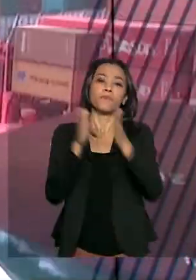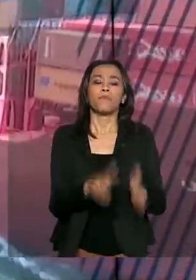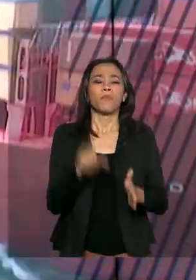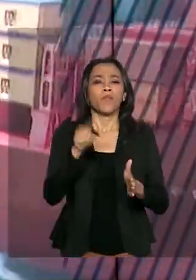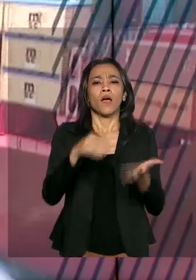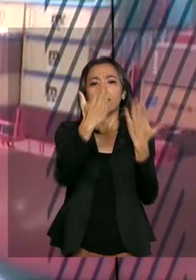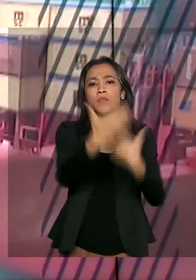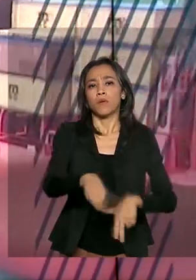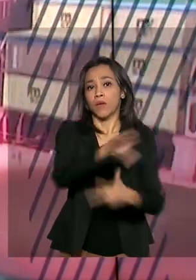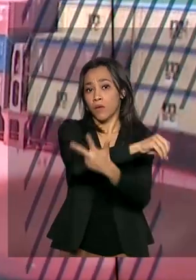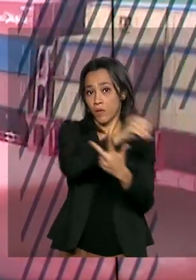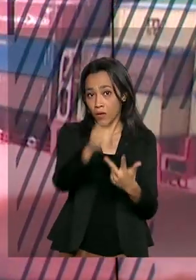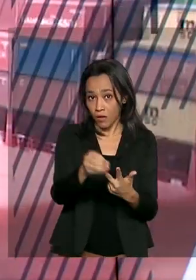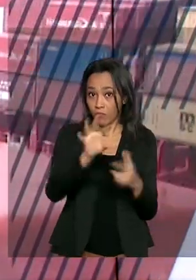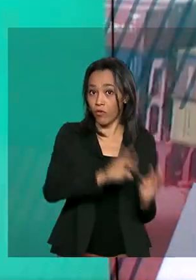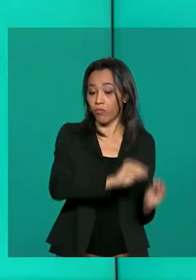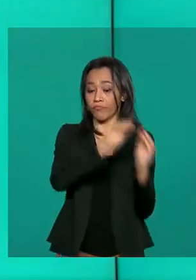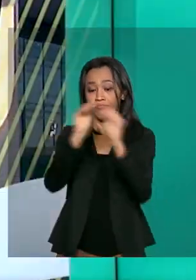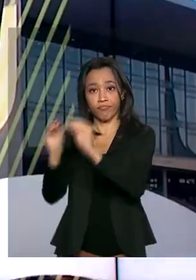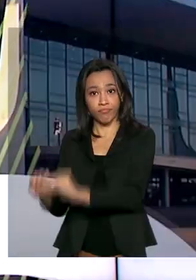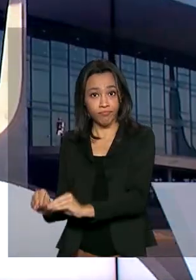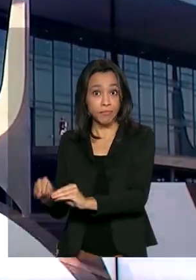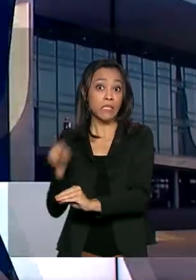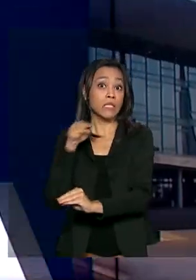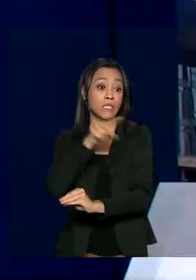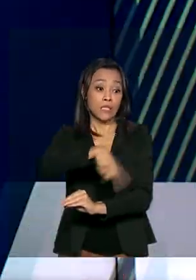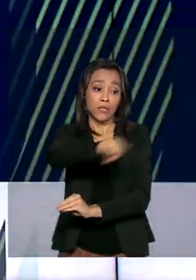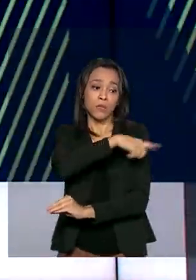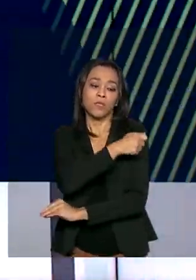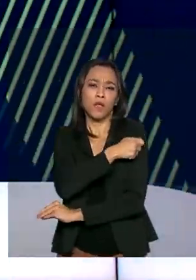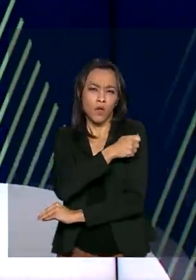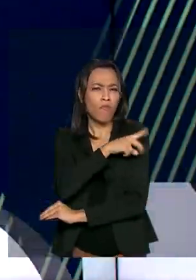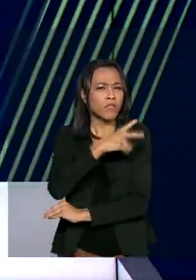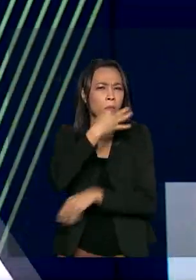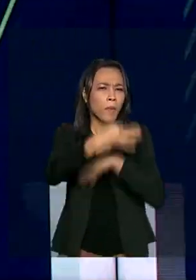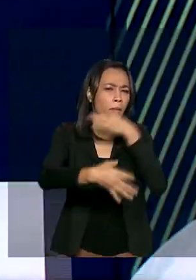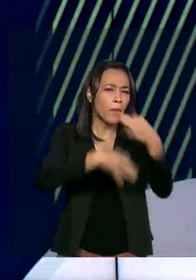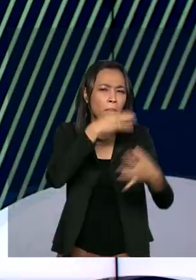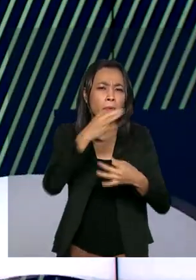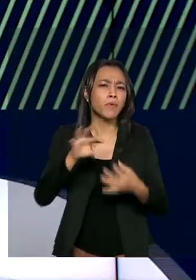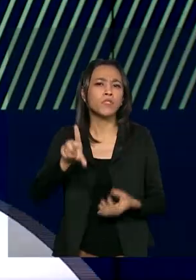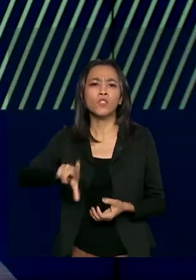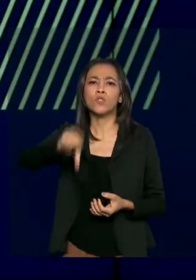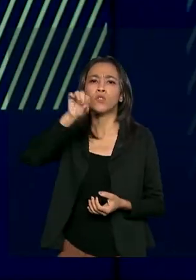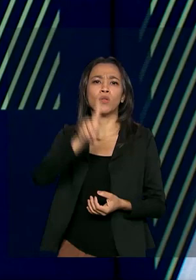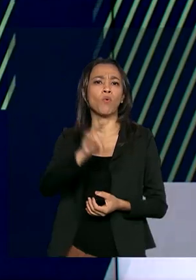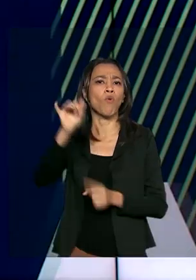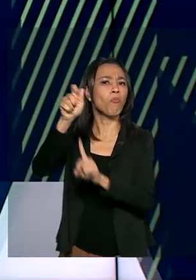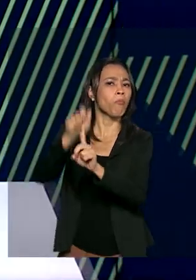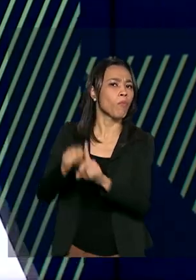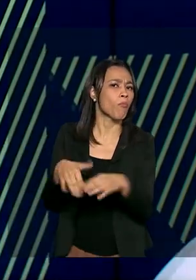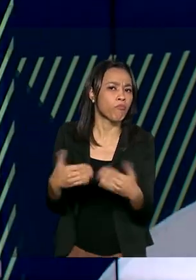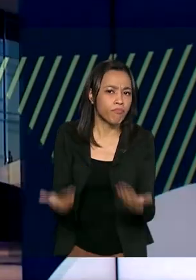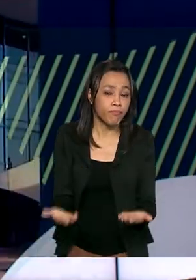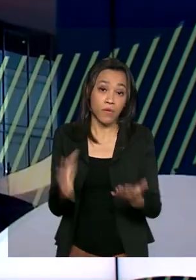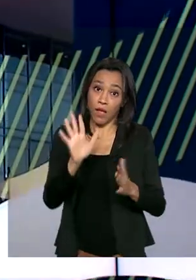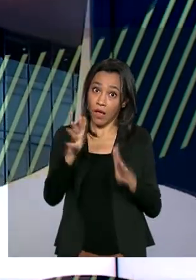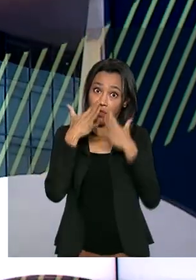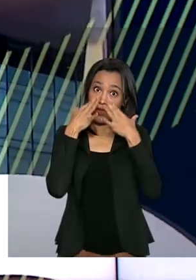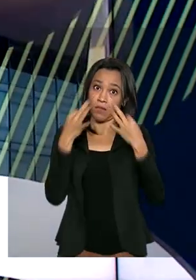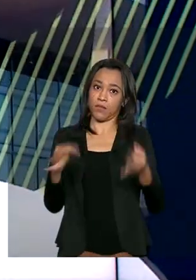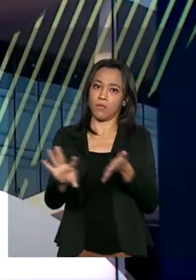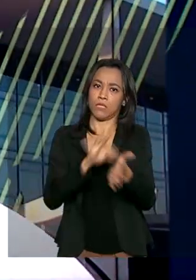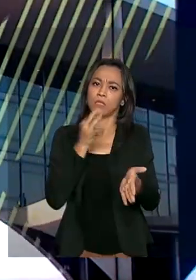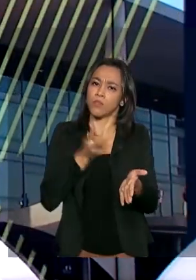adiada, e os estudantes vão ser consultados para a definição de uma nova data para as provas. Mas atenção, as inscrições estão